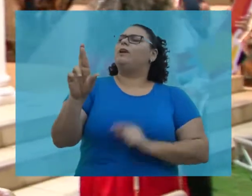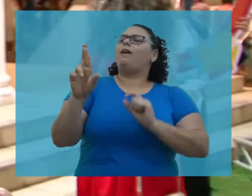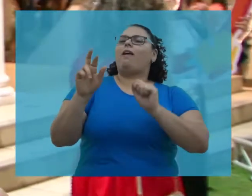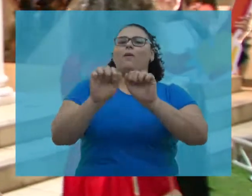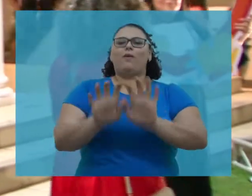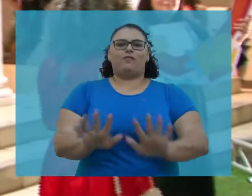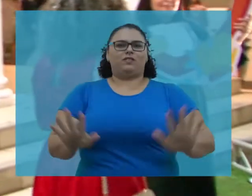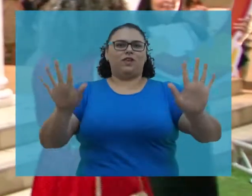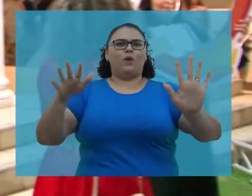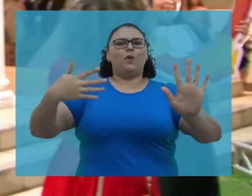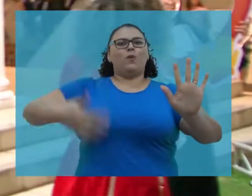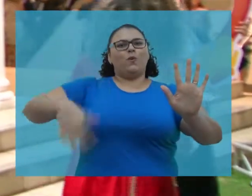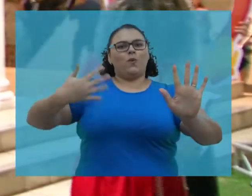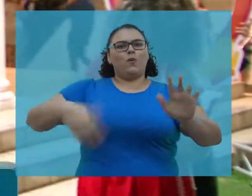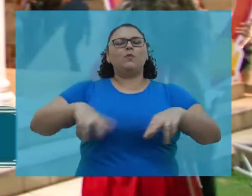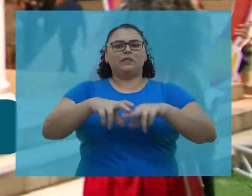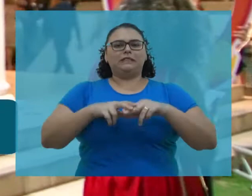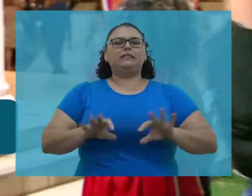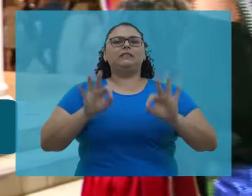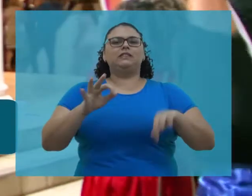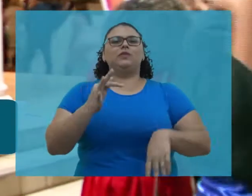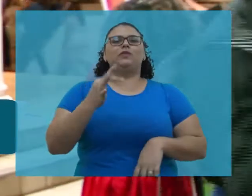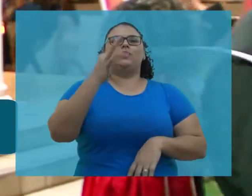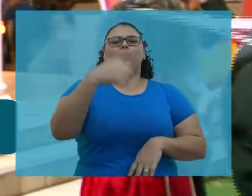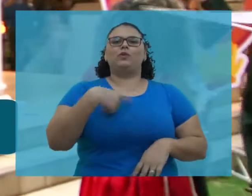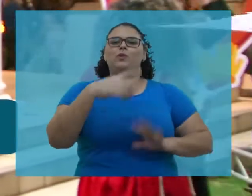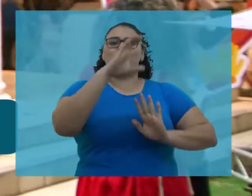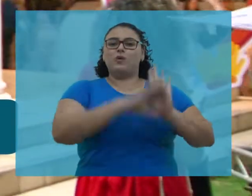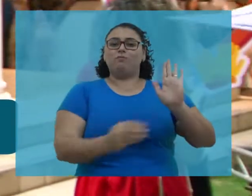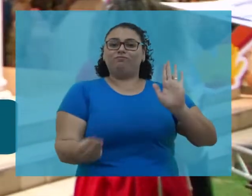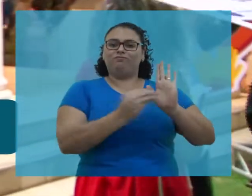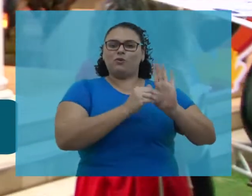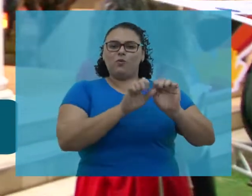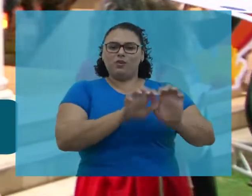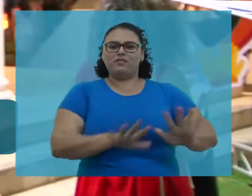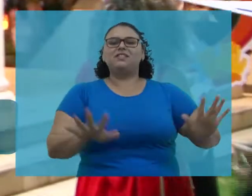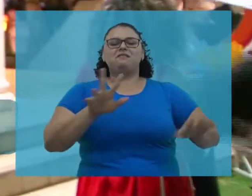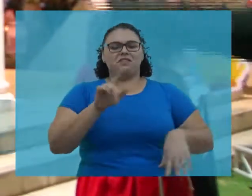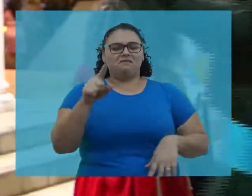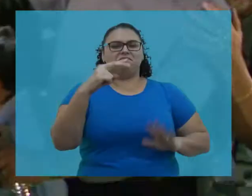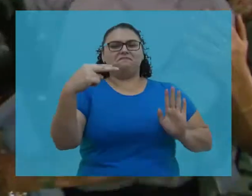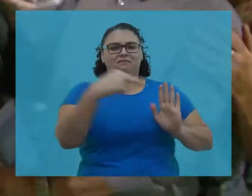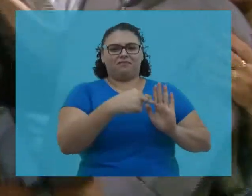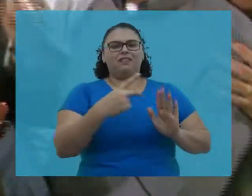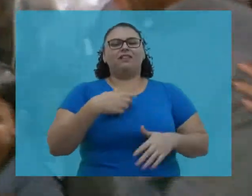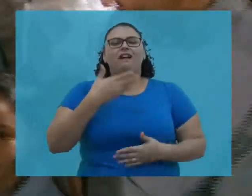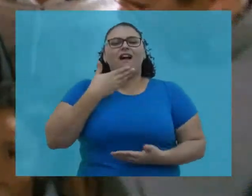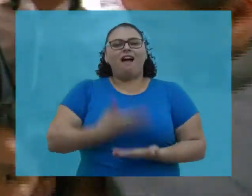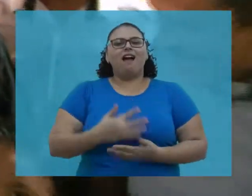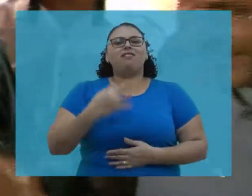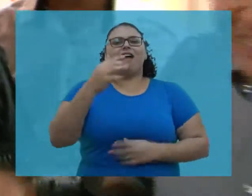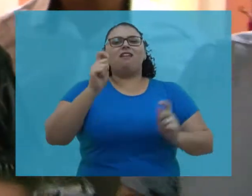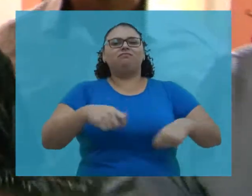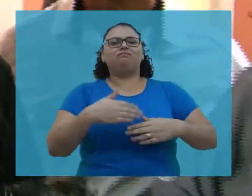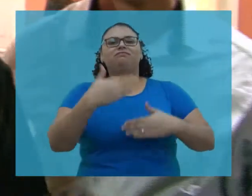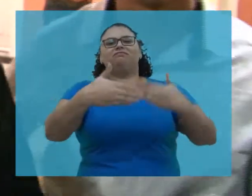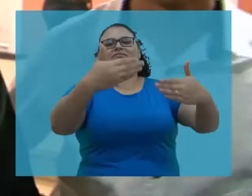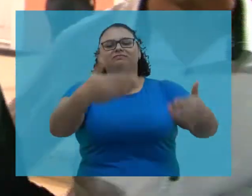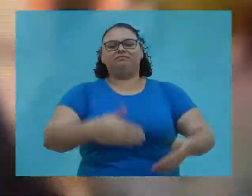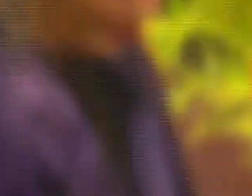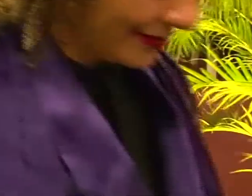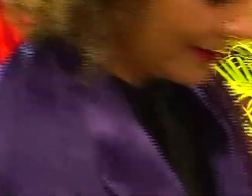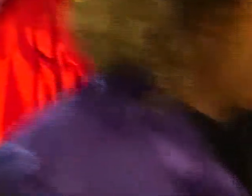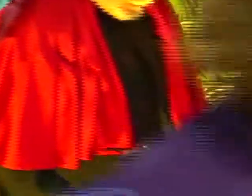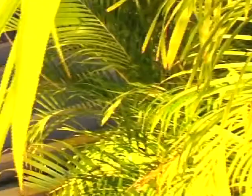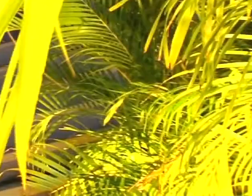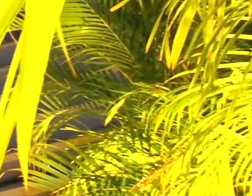nome de uma universidade de peso, né? Então eu tenho certeza que vai fazer a diferença no meu currículo, e eu estou muito encantada com as possibilidades que eu tenho para frente.